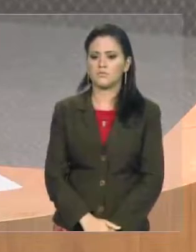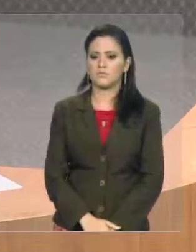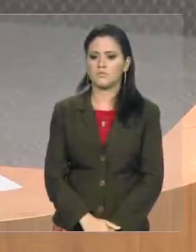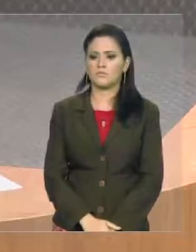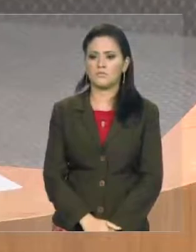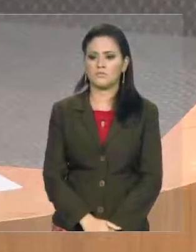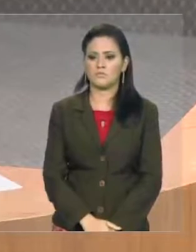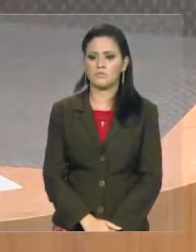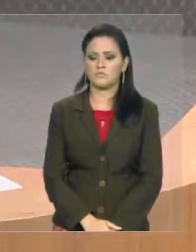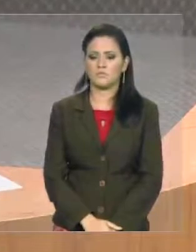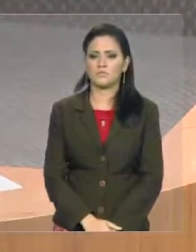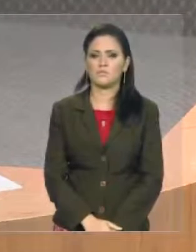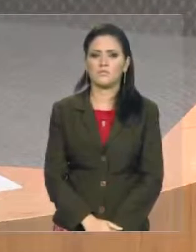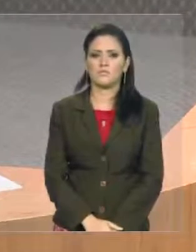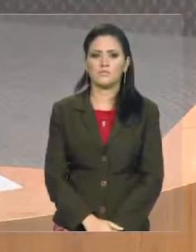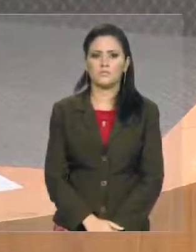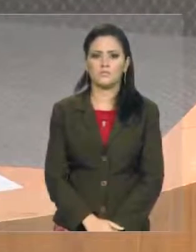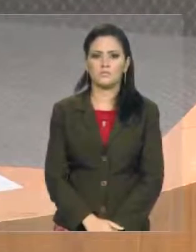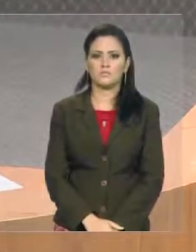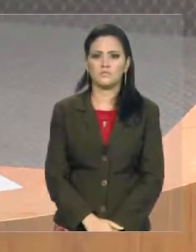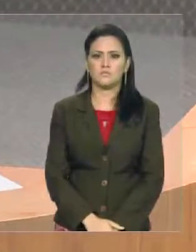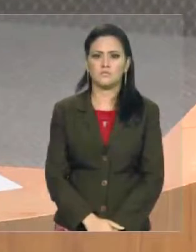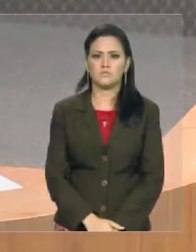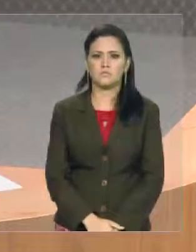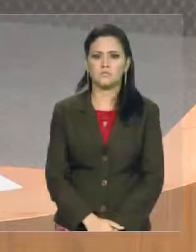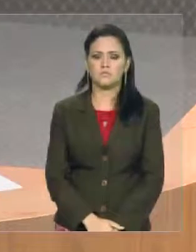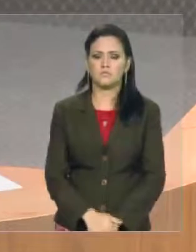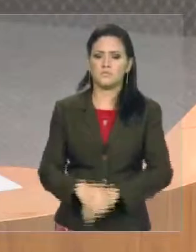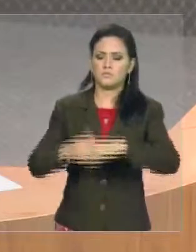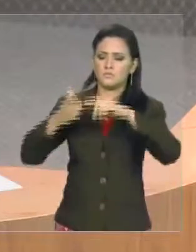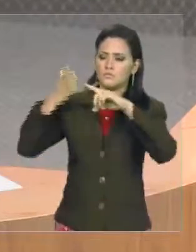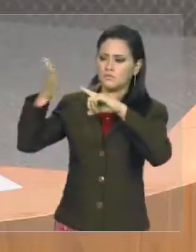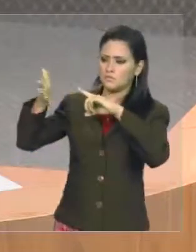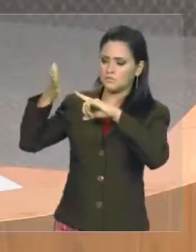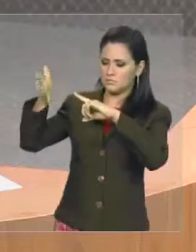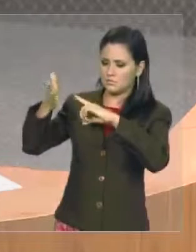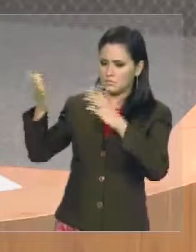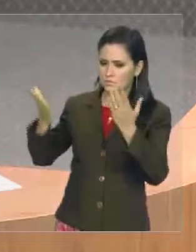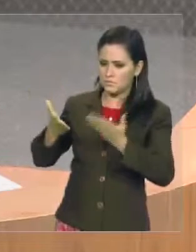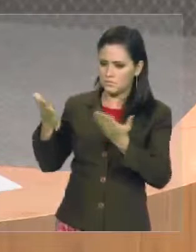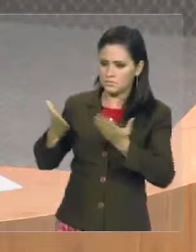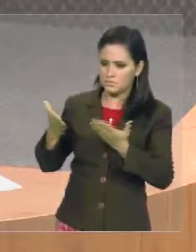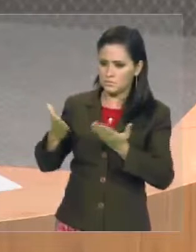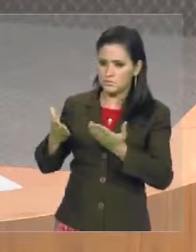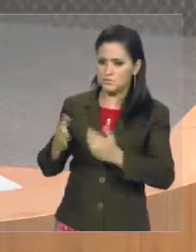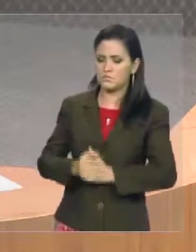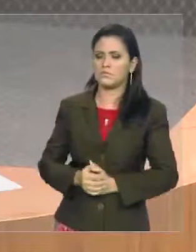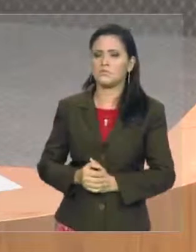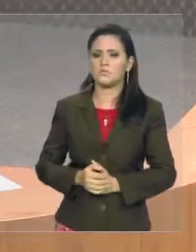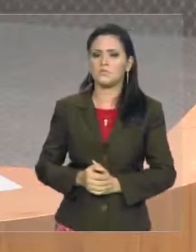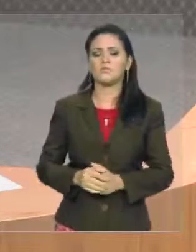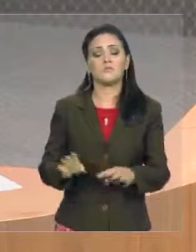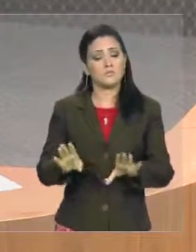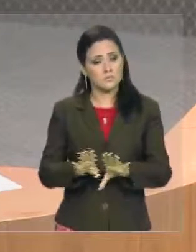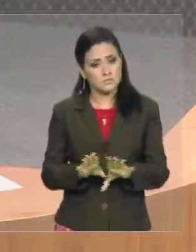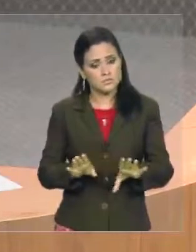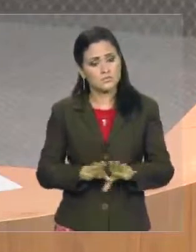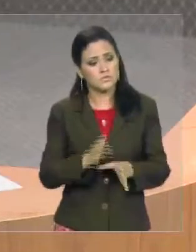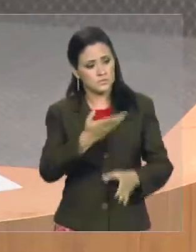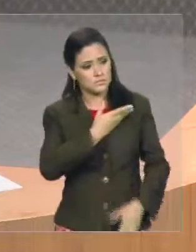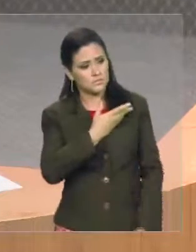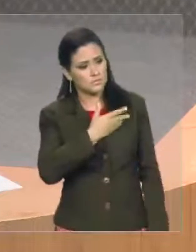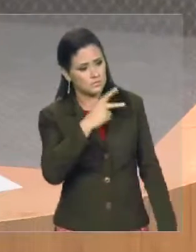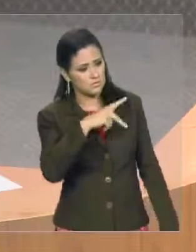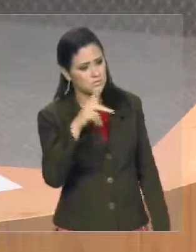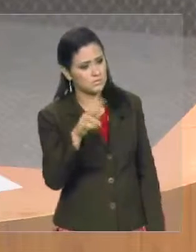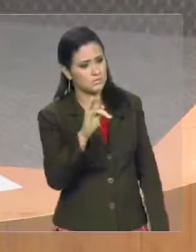Trago a esta casa, neste momento, aproveito também para registrar a presença do grande amigo professor Fernando